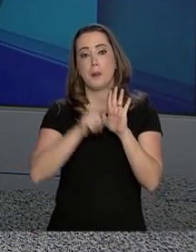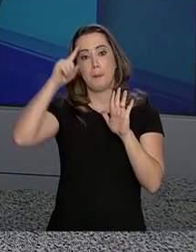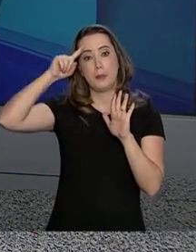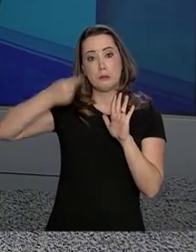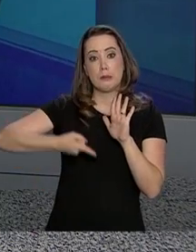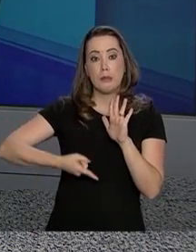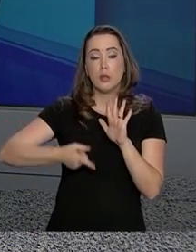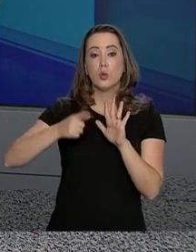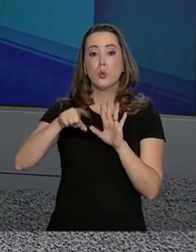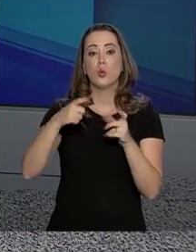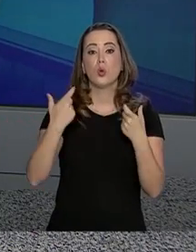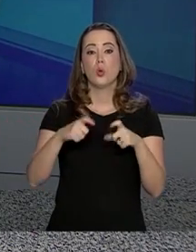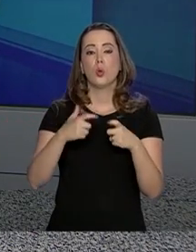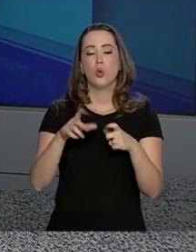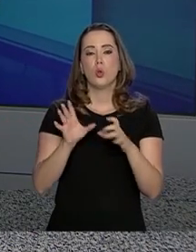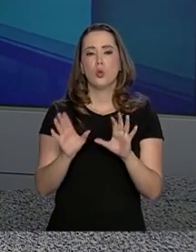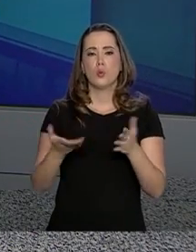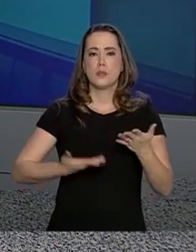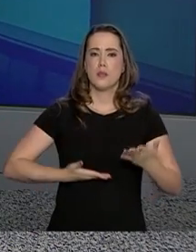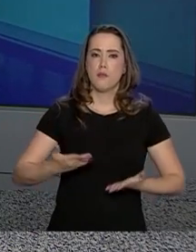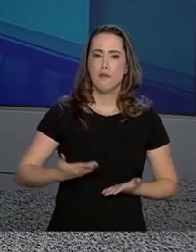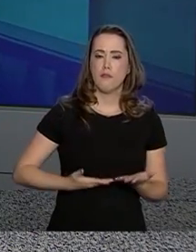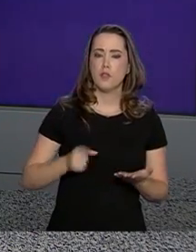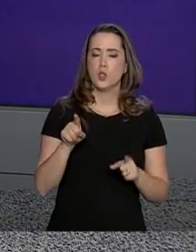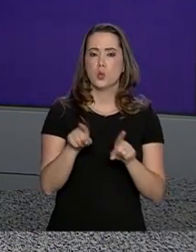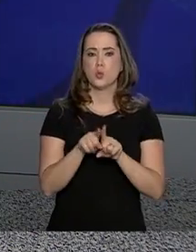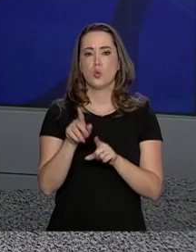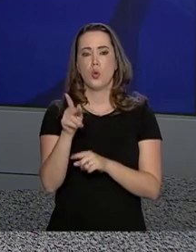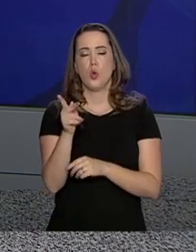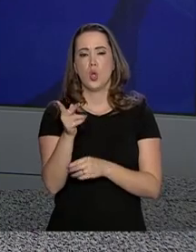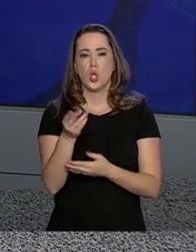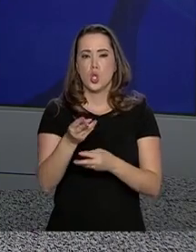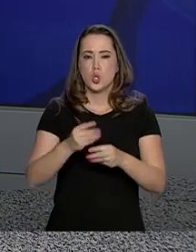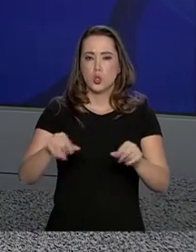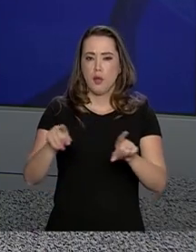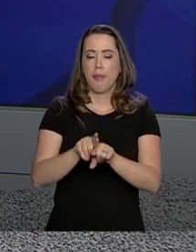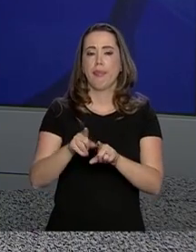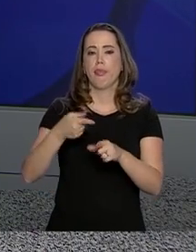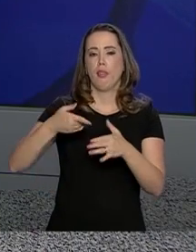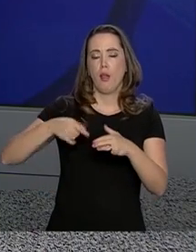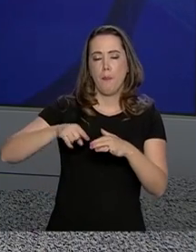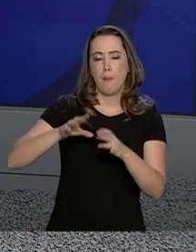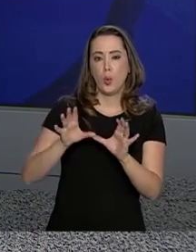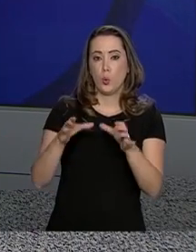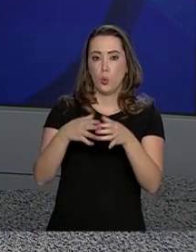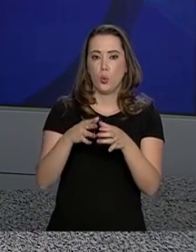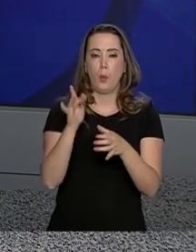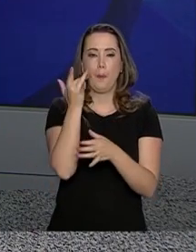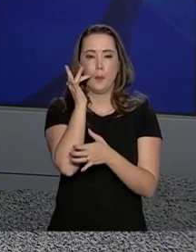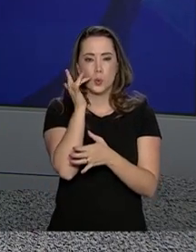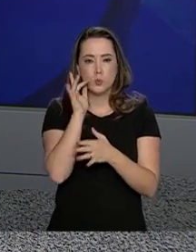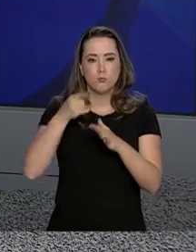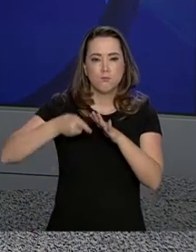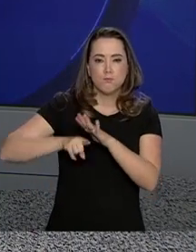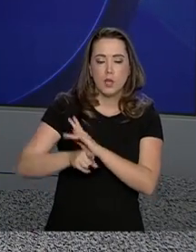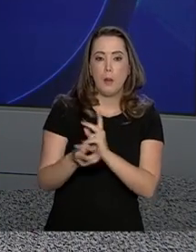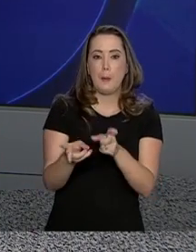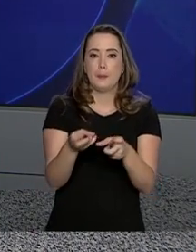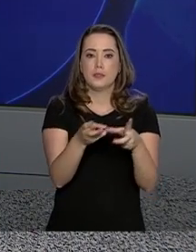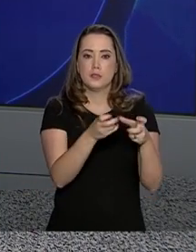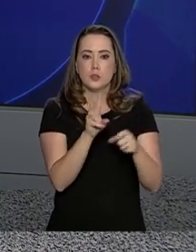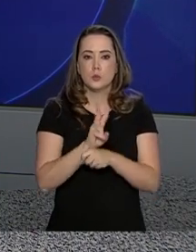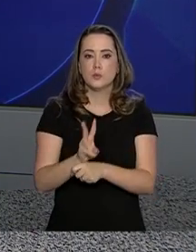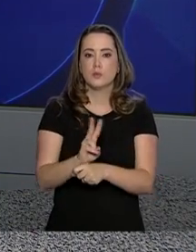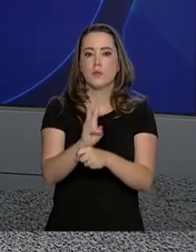o Serviço Geológico do Brasil e a Agência Nacional de Mineração intensifiquem as ações de diagnóstico e